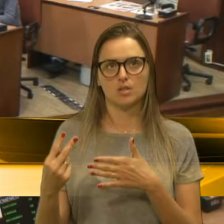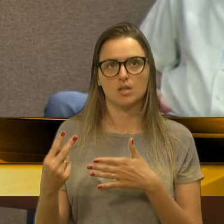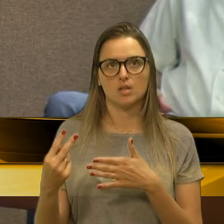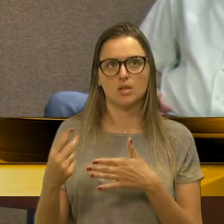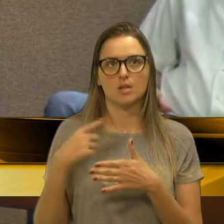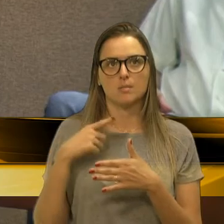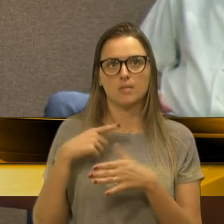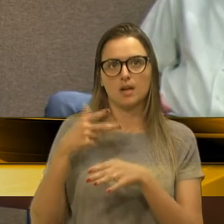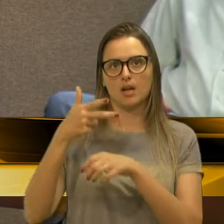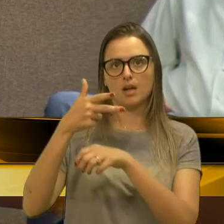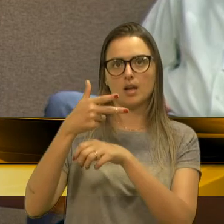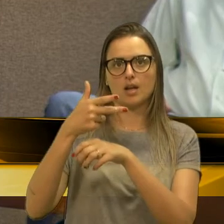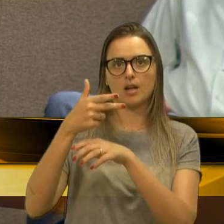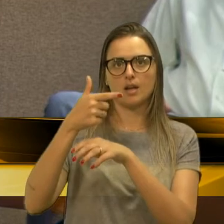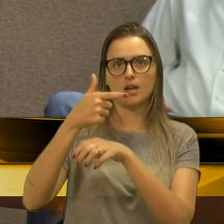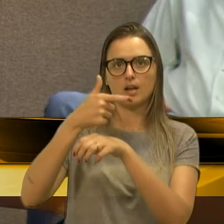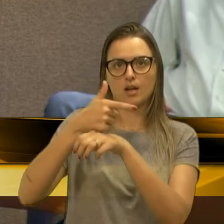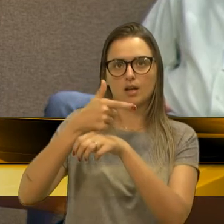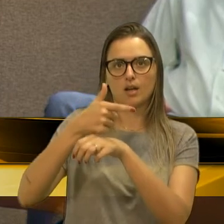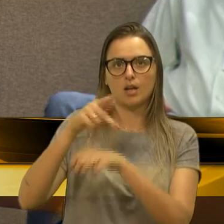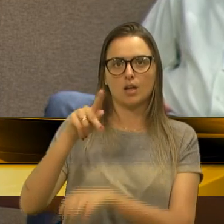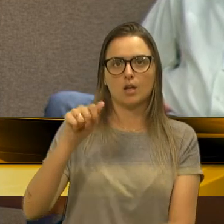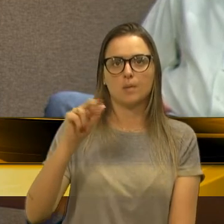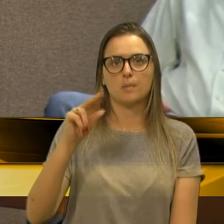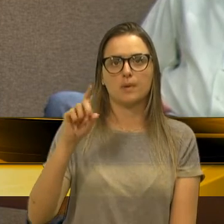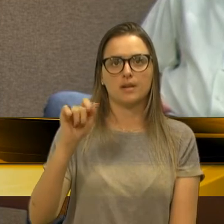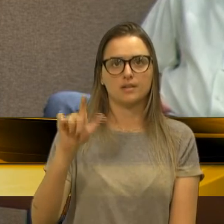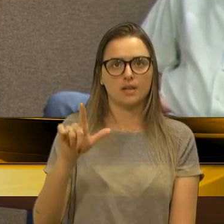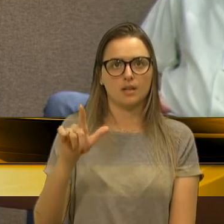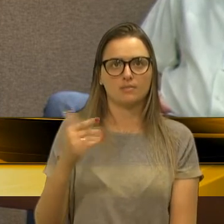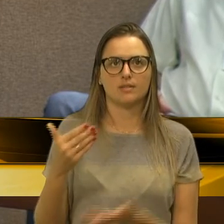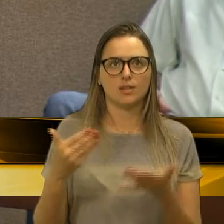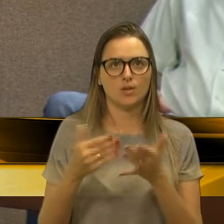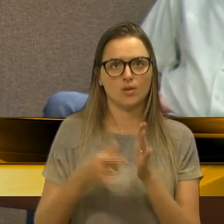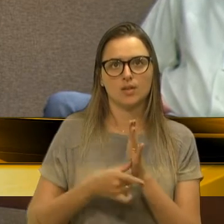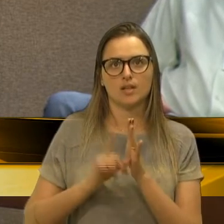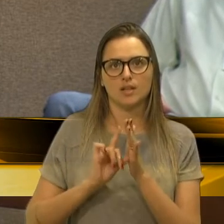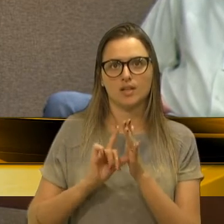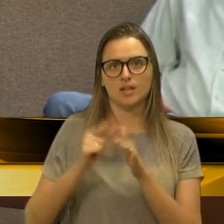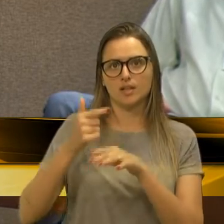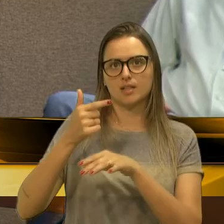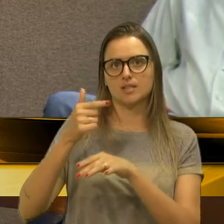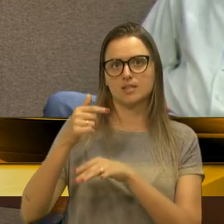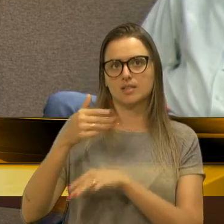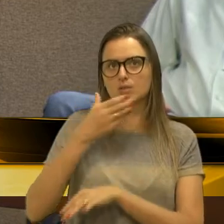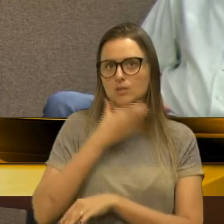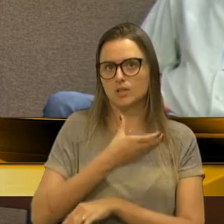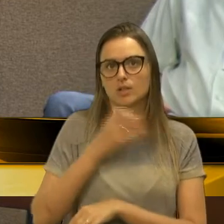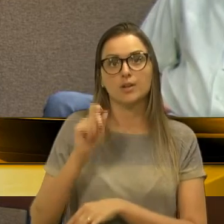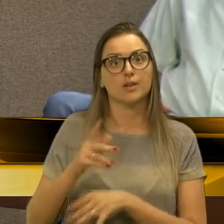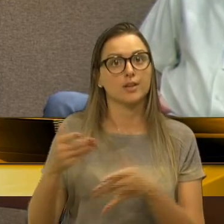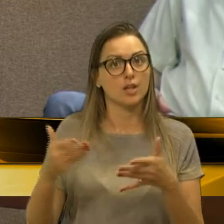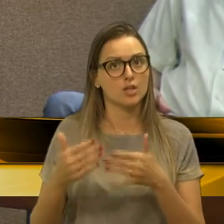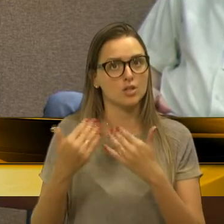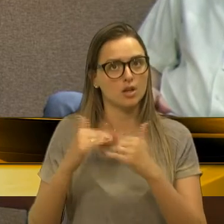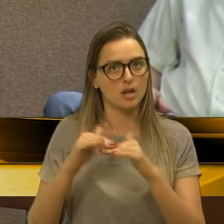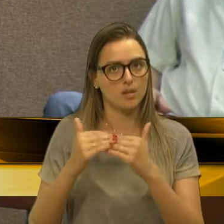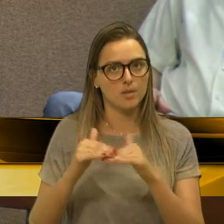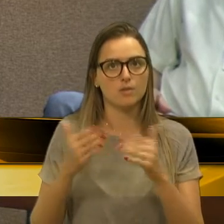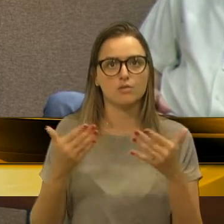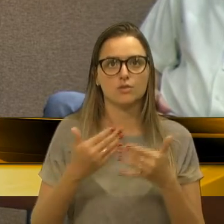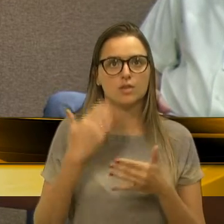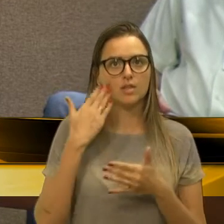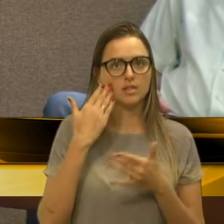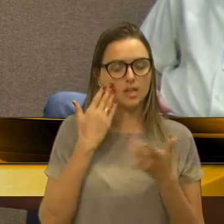pardal. Não dá para conviver com esse tipo de situação, véspera de Natal, quem já teve caminhão e quem teve comércio